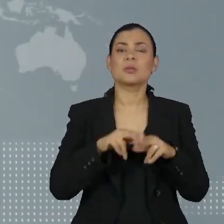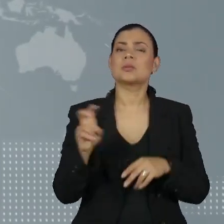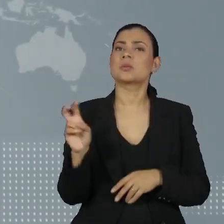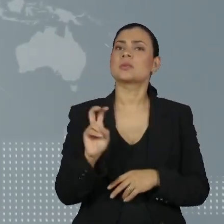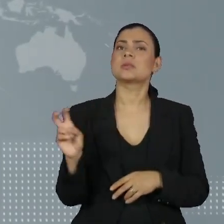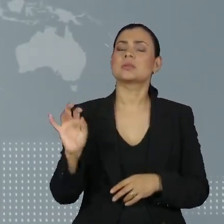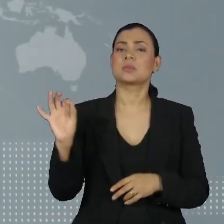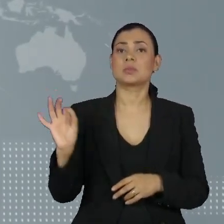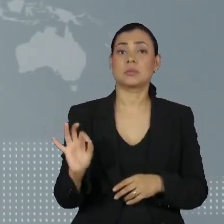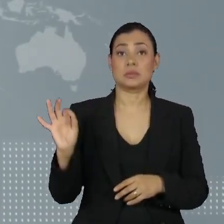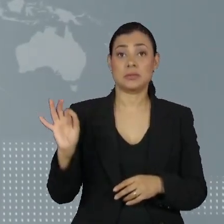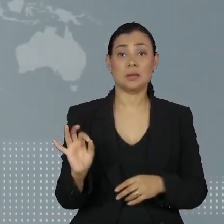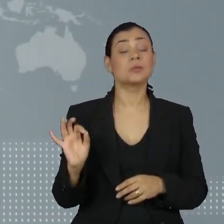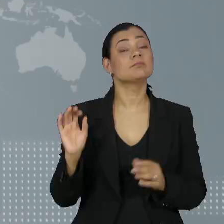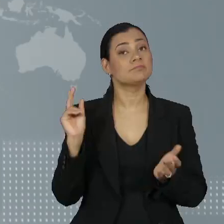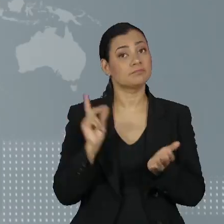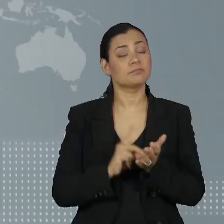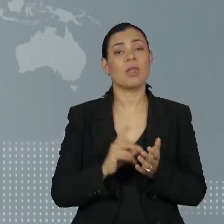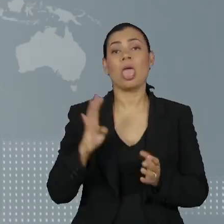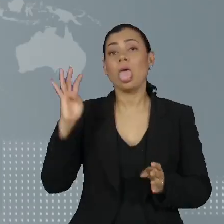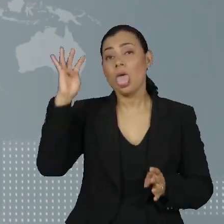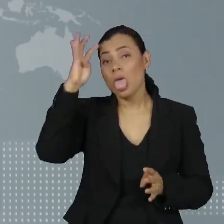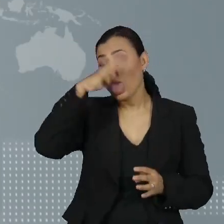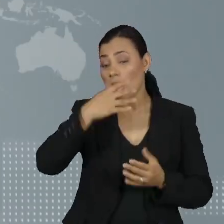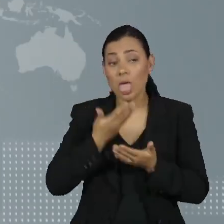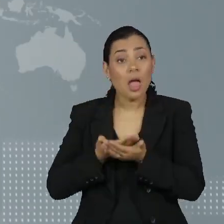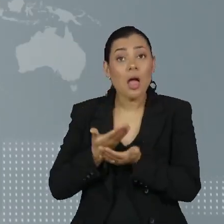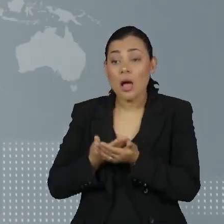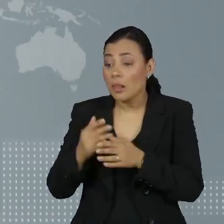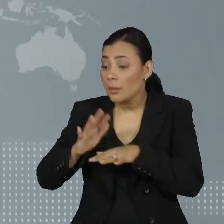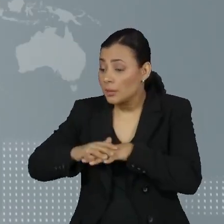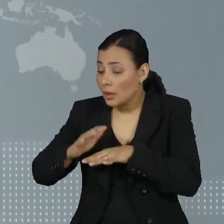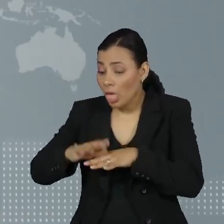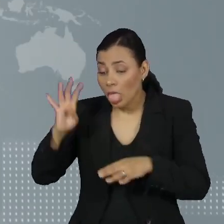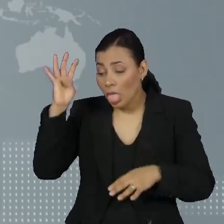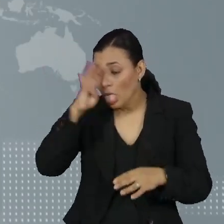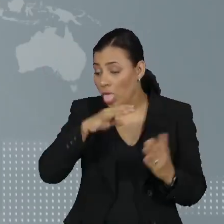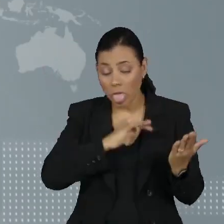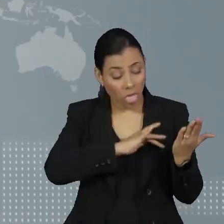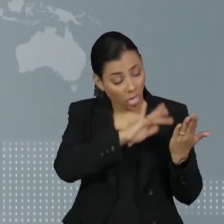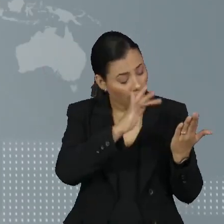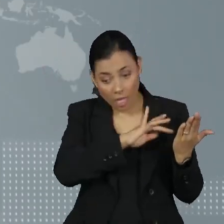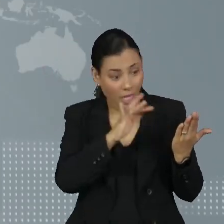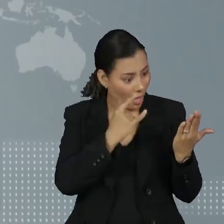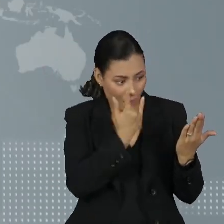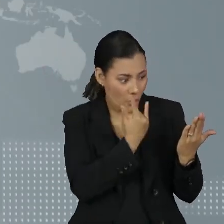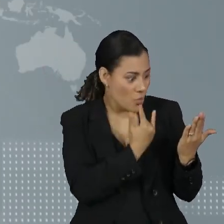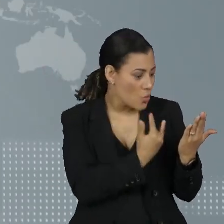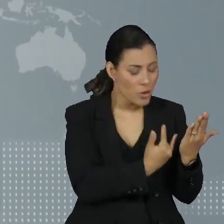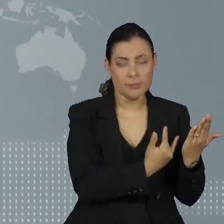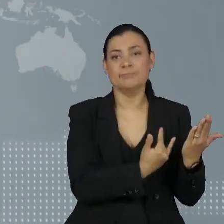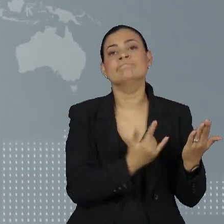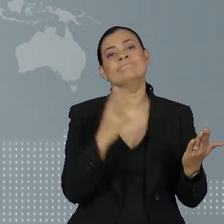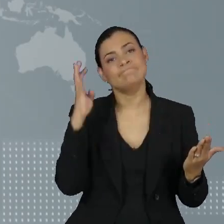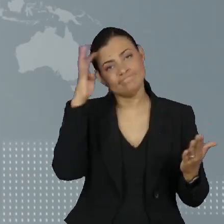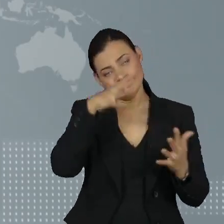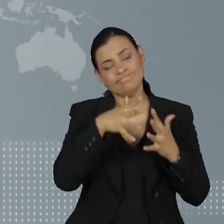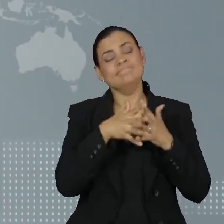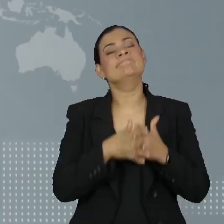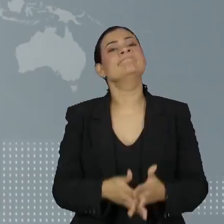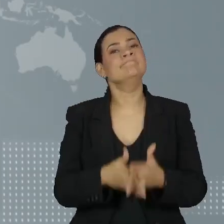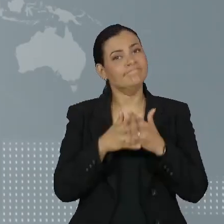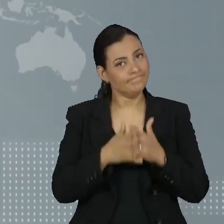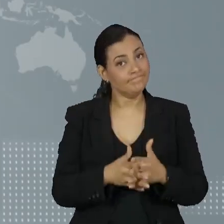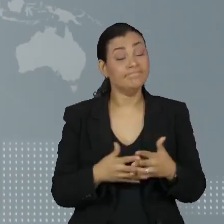dizem que se distraem nas aulas de matemática por estarem usando o celular e outros dispositivos, como tablets